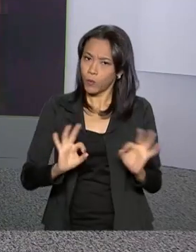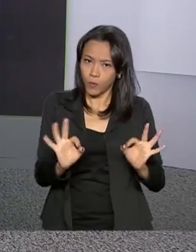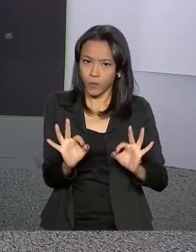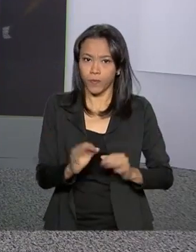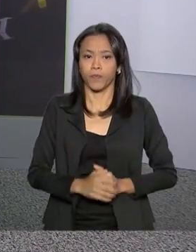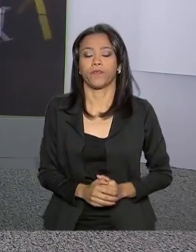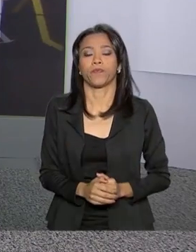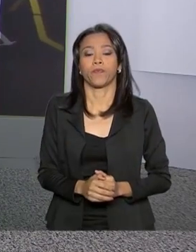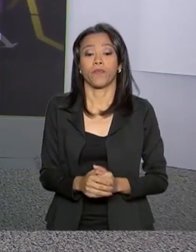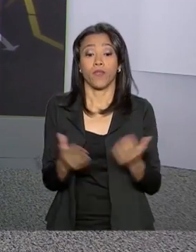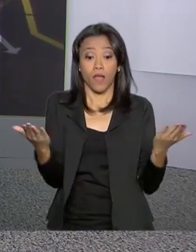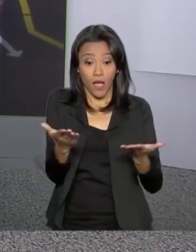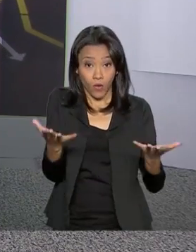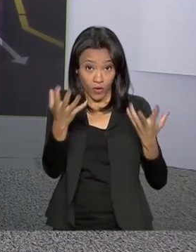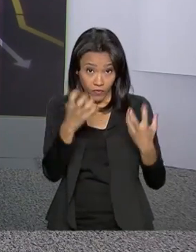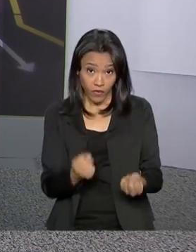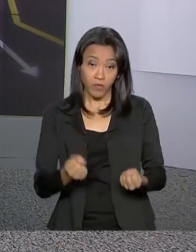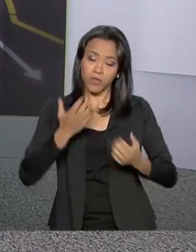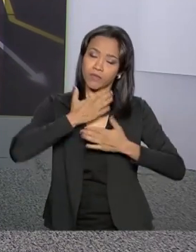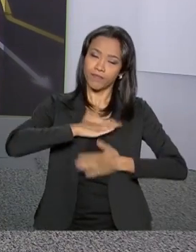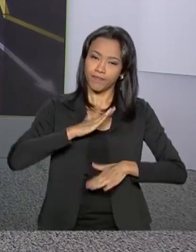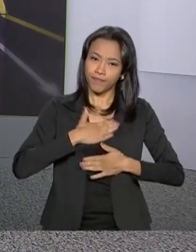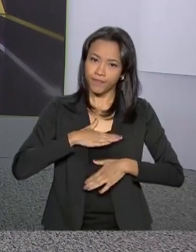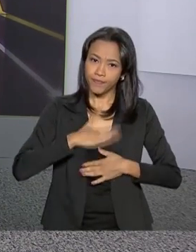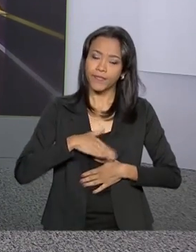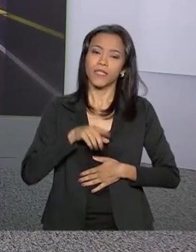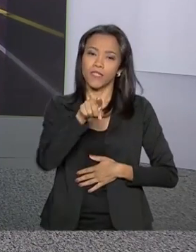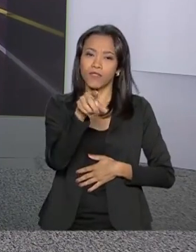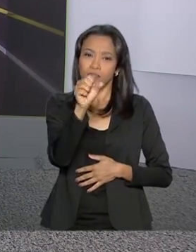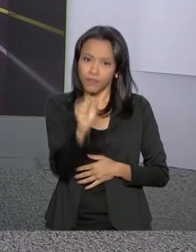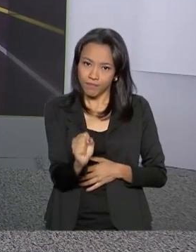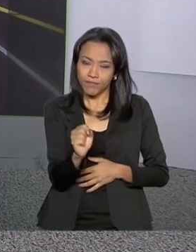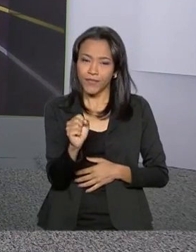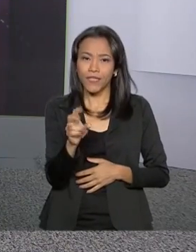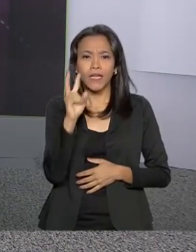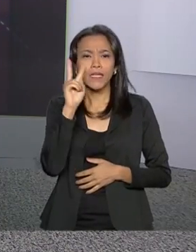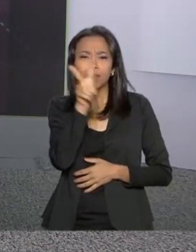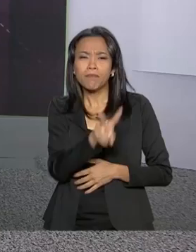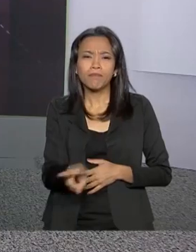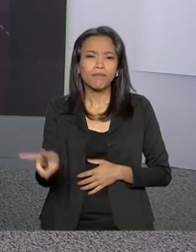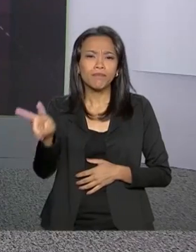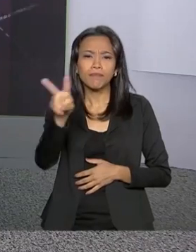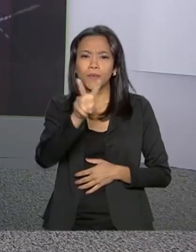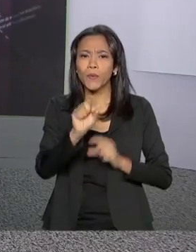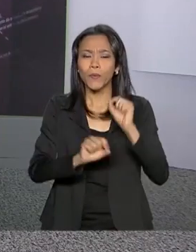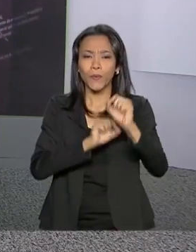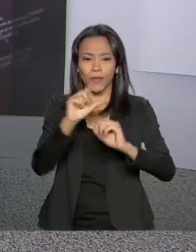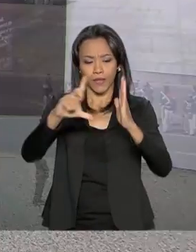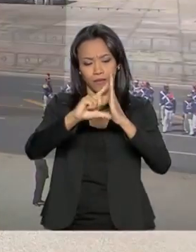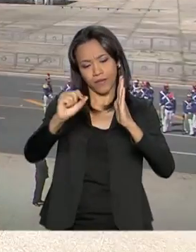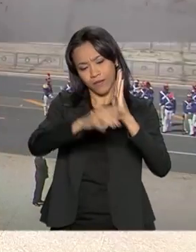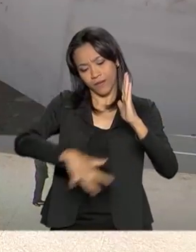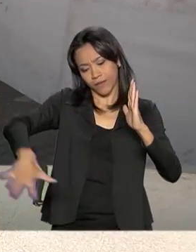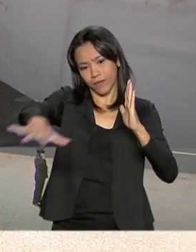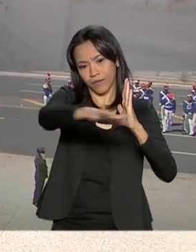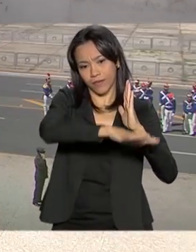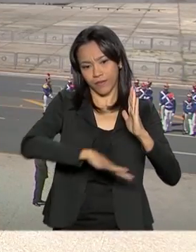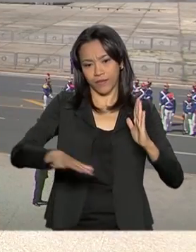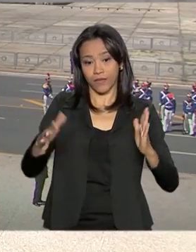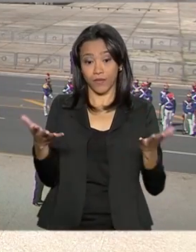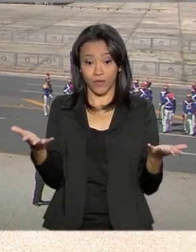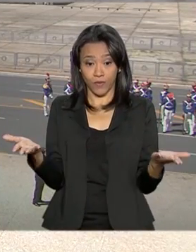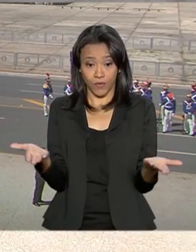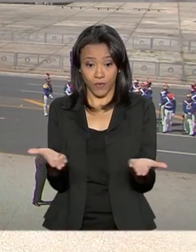Vamos agora para um rápido intervalo, e você fica com imagens do Palácio do Planalto nessa